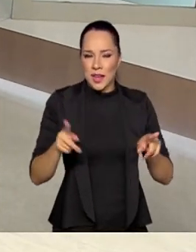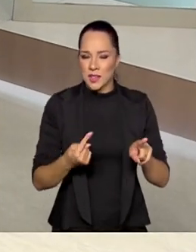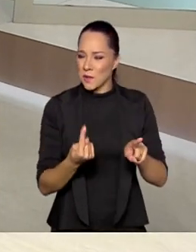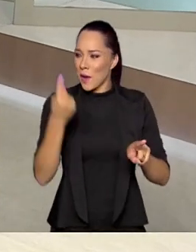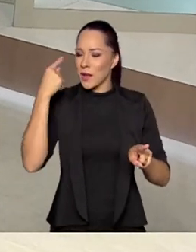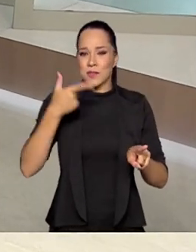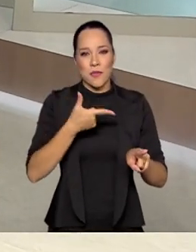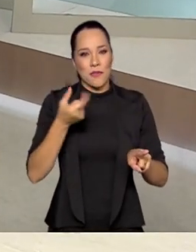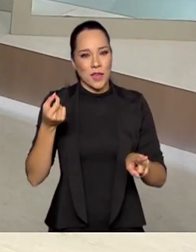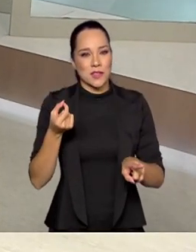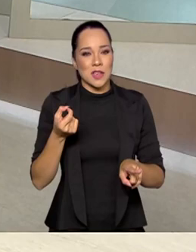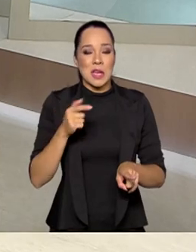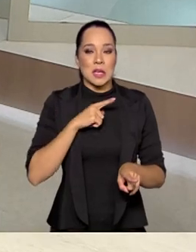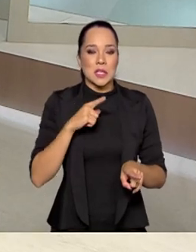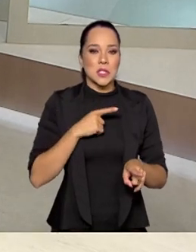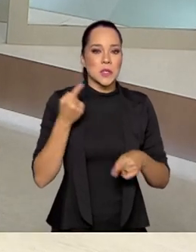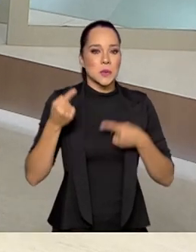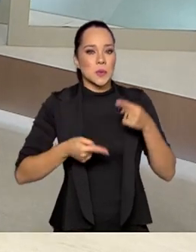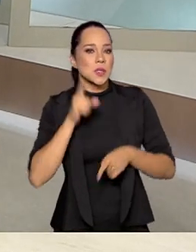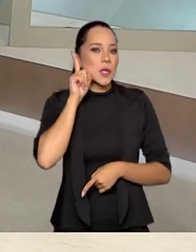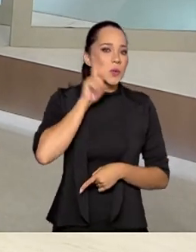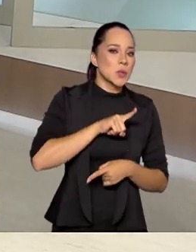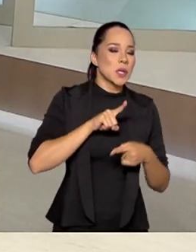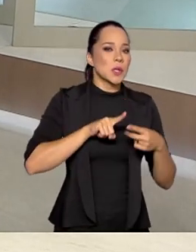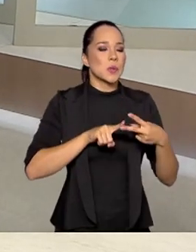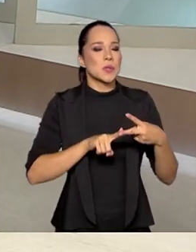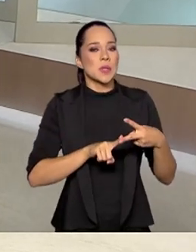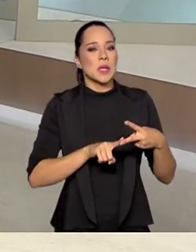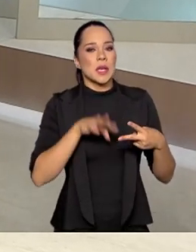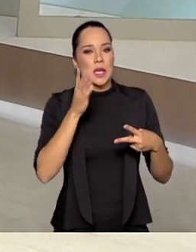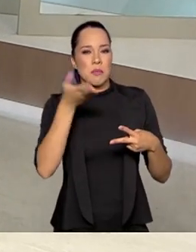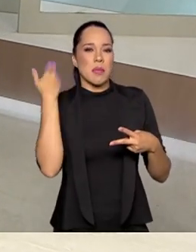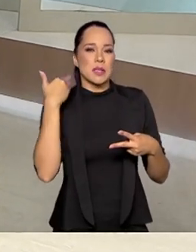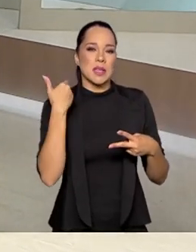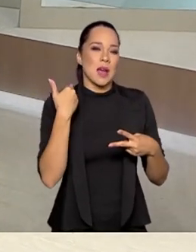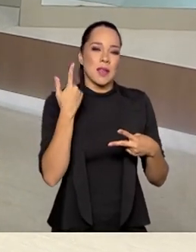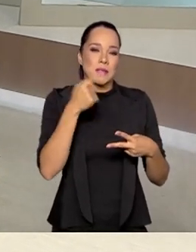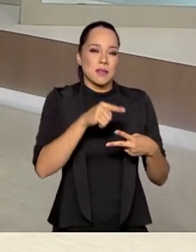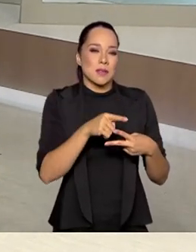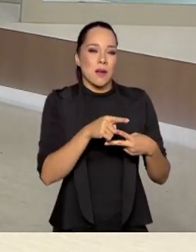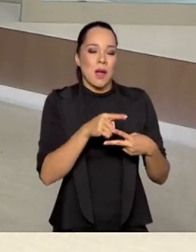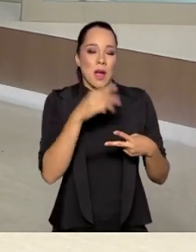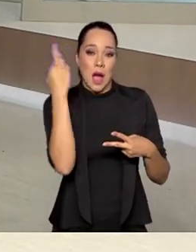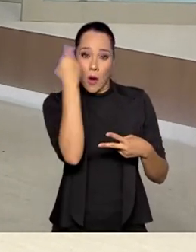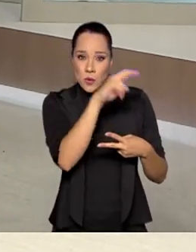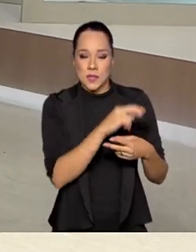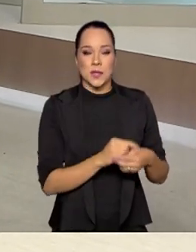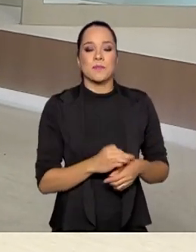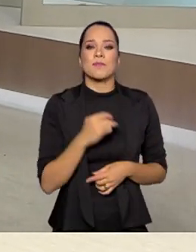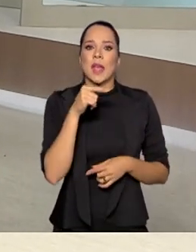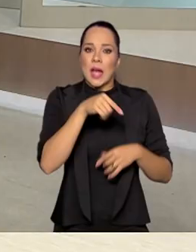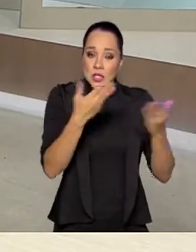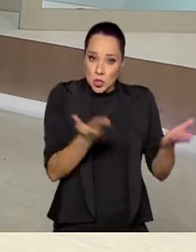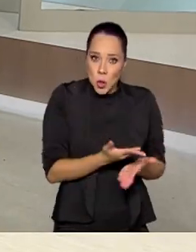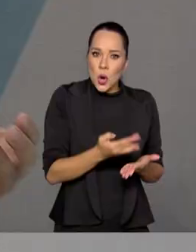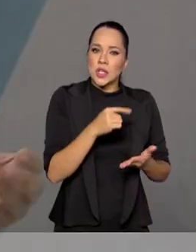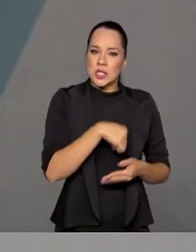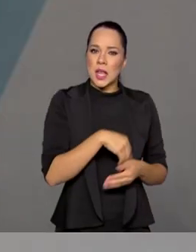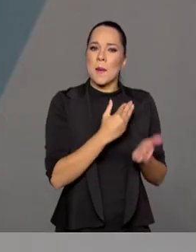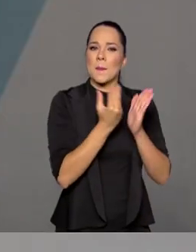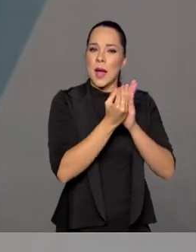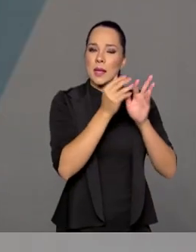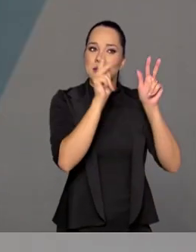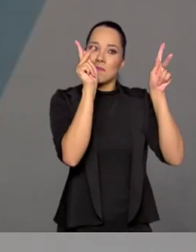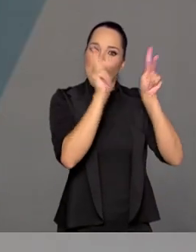ocorreu no século XX, que opunha ali Estados Unidos e a ex-União Soviética. Essa corrida espacial do século XXI é pacífica,